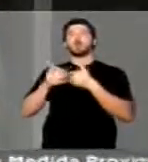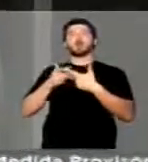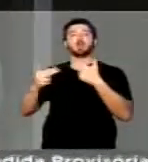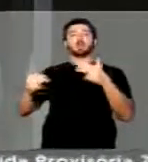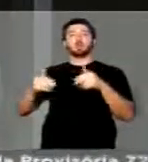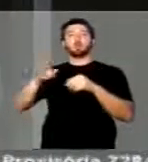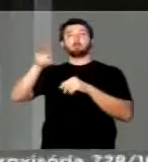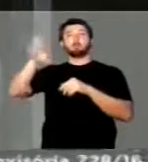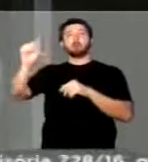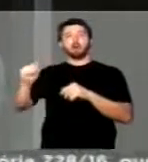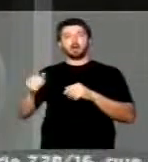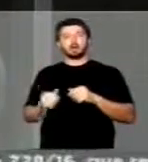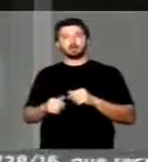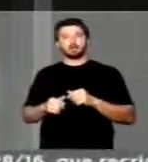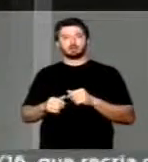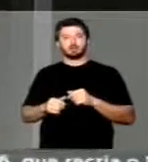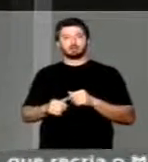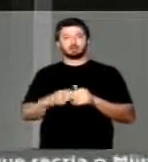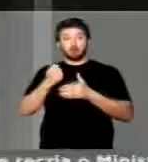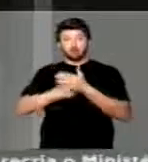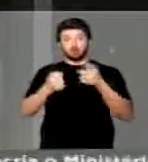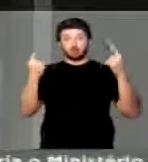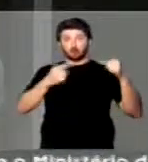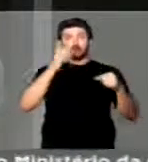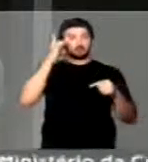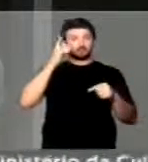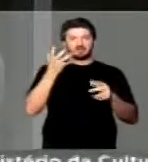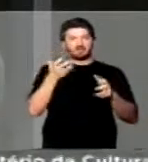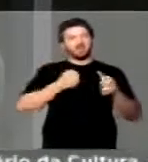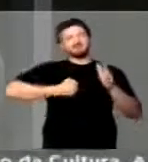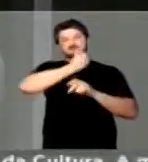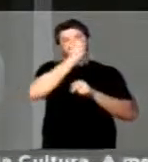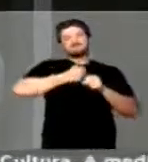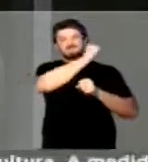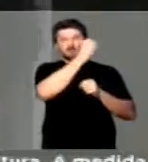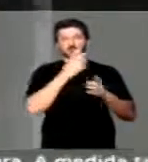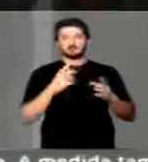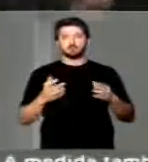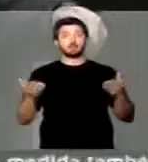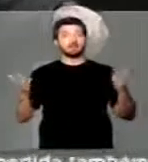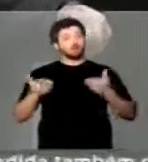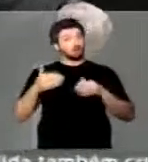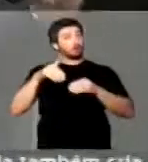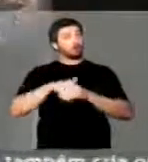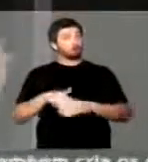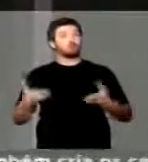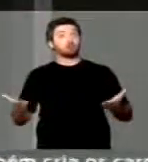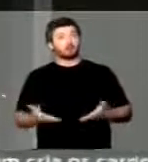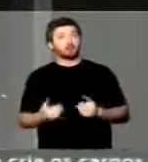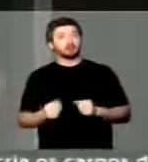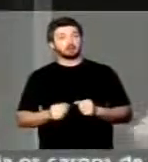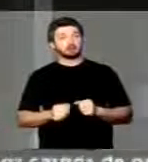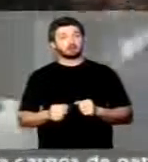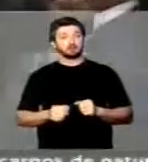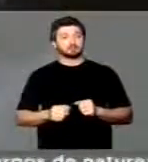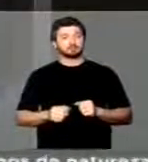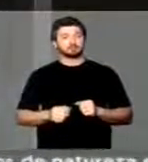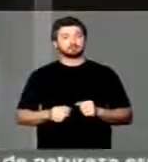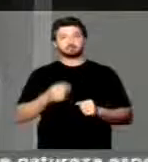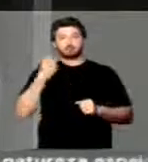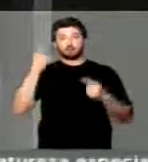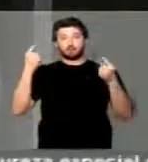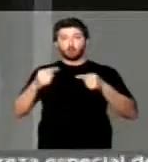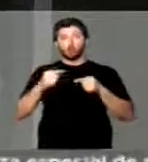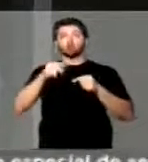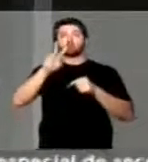pauta-bomba para combater a Dilma, que vote agora, que negue